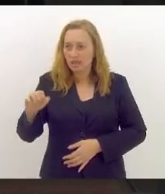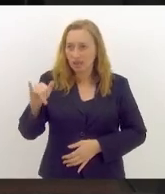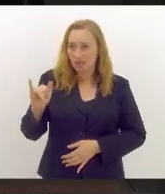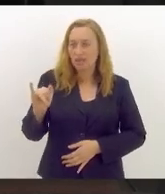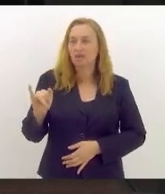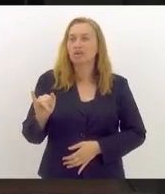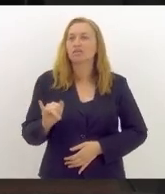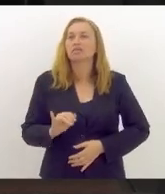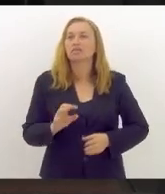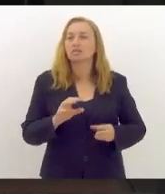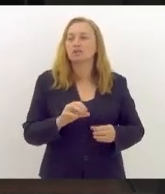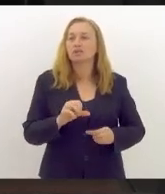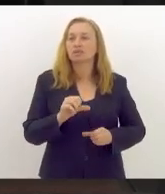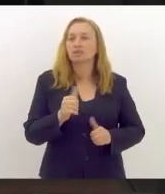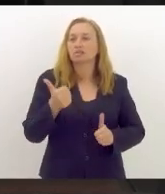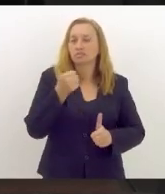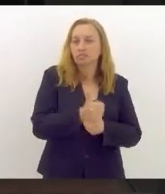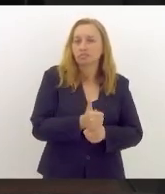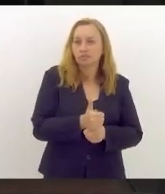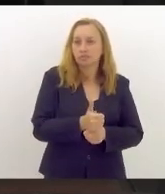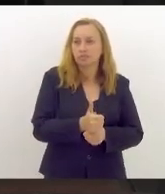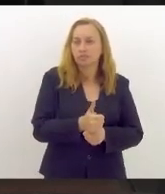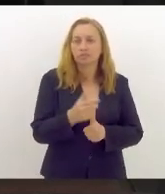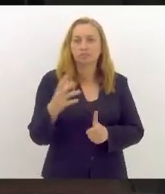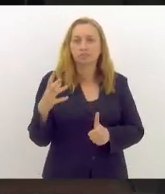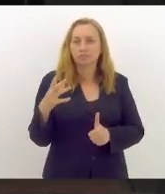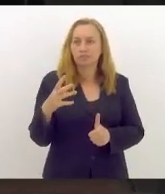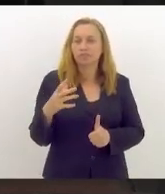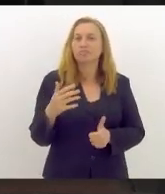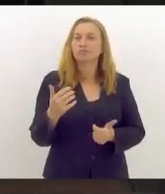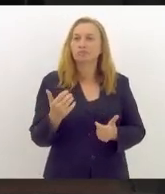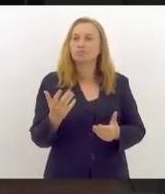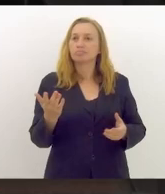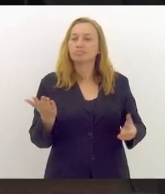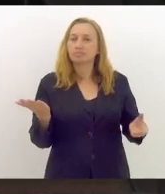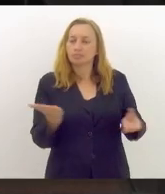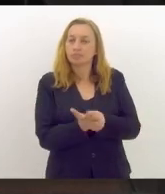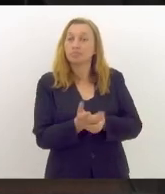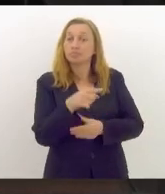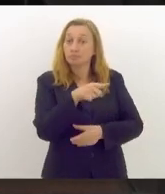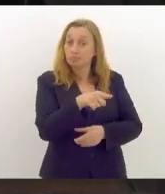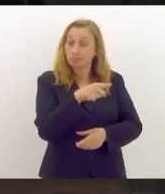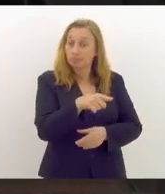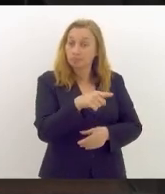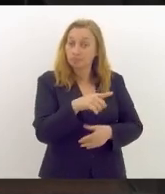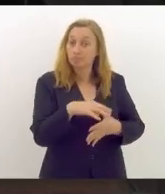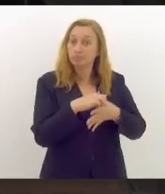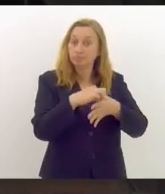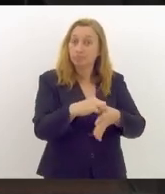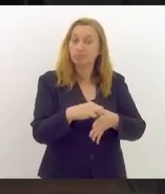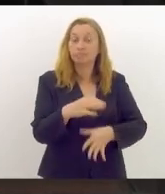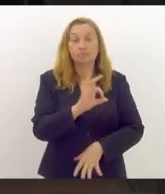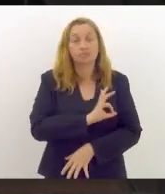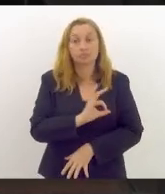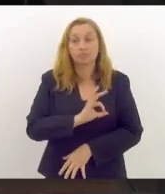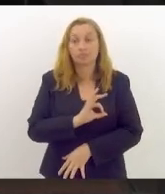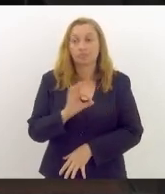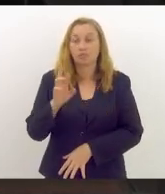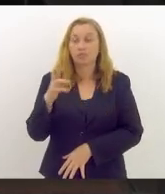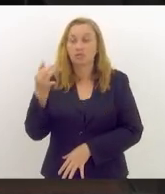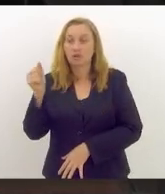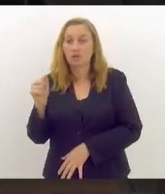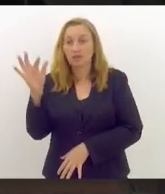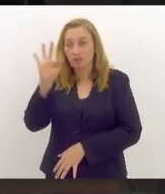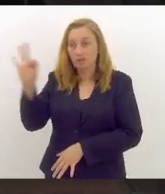destituído do cargo imediatamente e processado, porque ele, liderando a Polícia Rodoviária Federal, parece entender